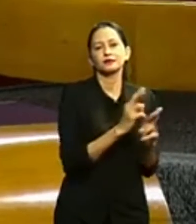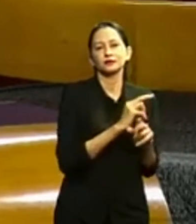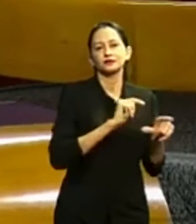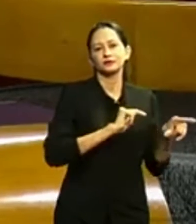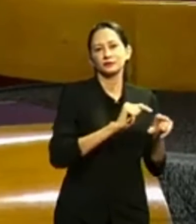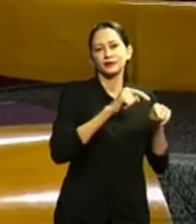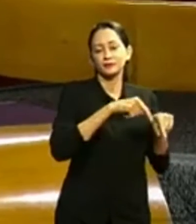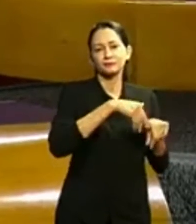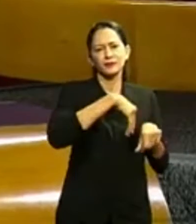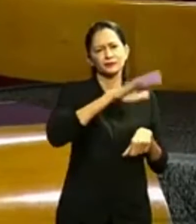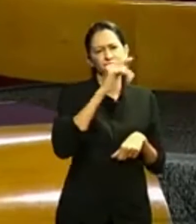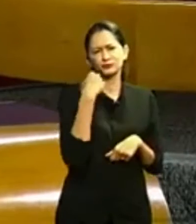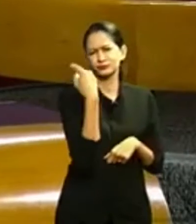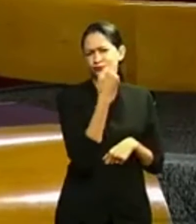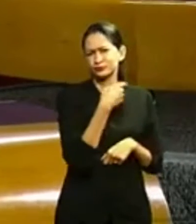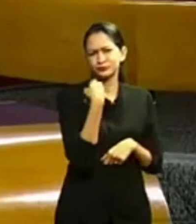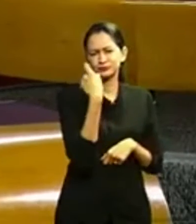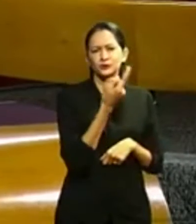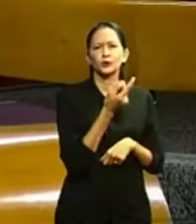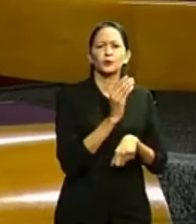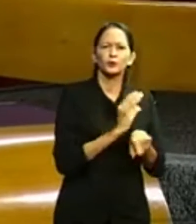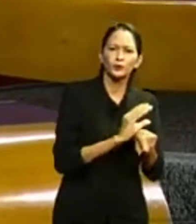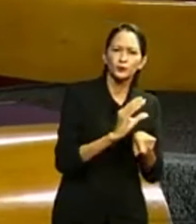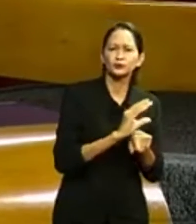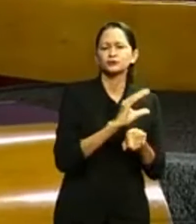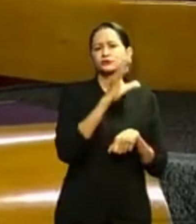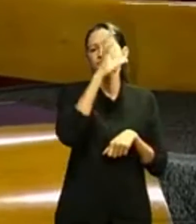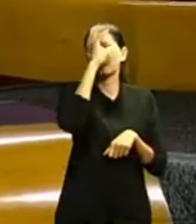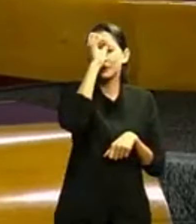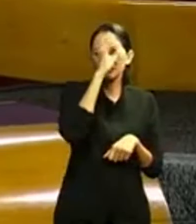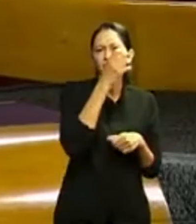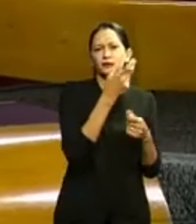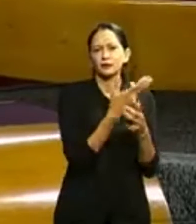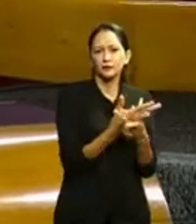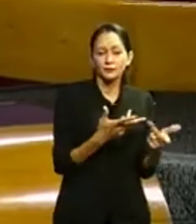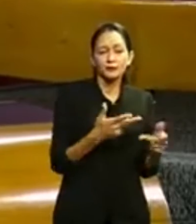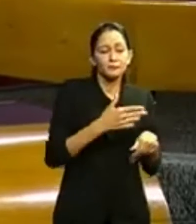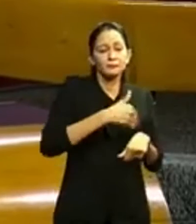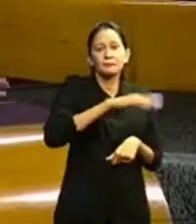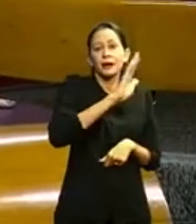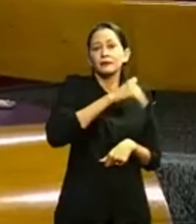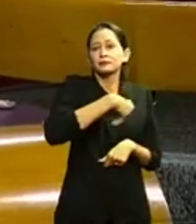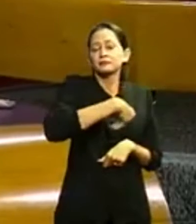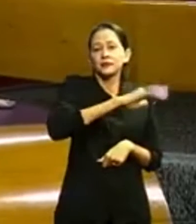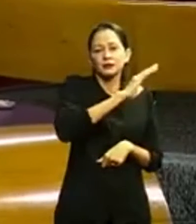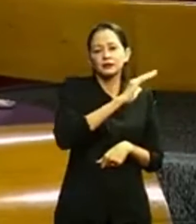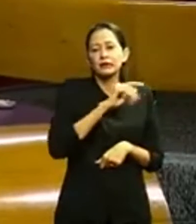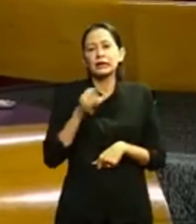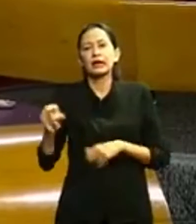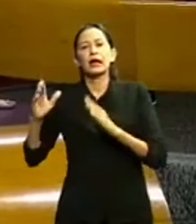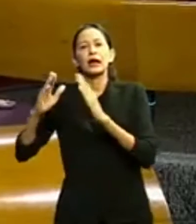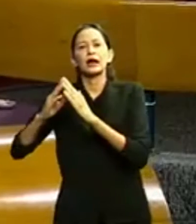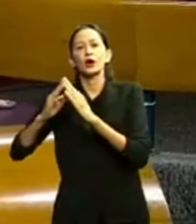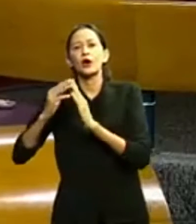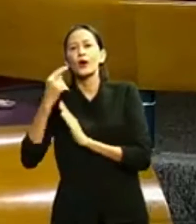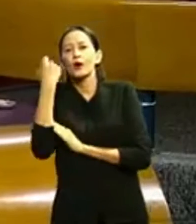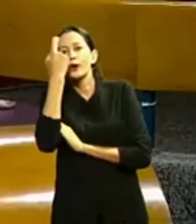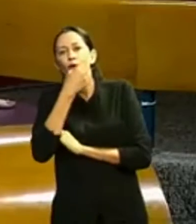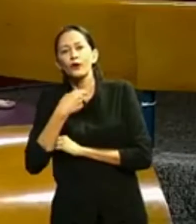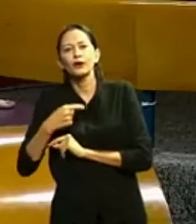despende fazendo o nosso aperfeiçoamento profissional com os nossos colegas. Muitas vezes mais do que a gente fica em casa.